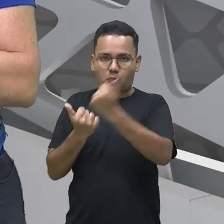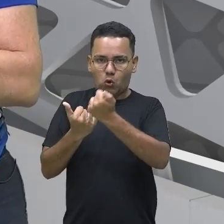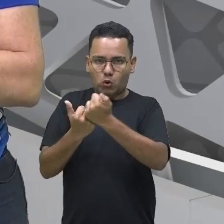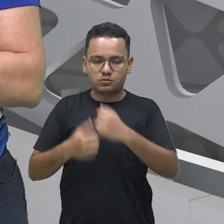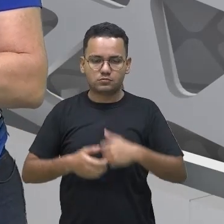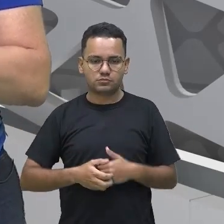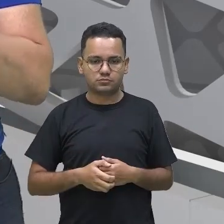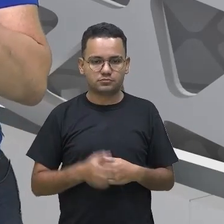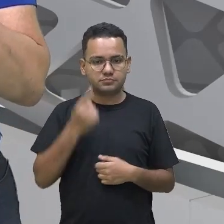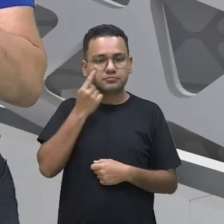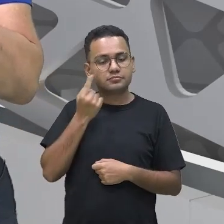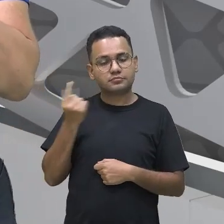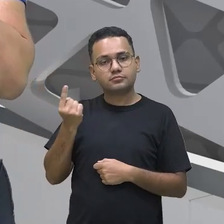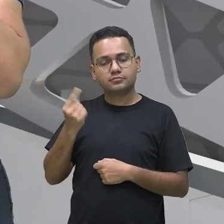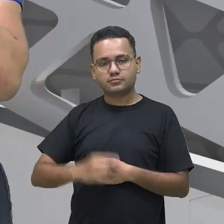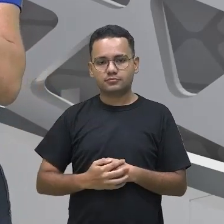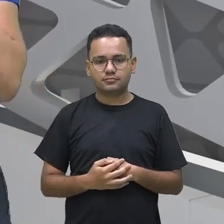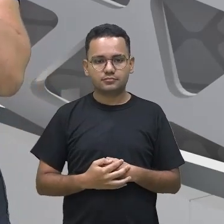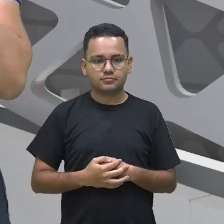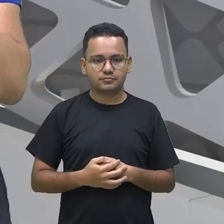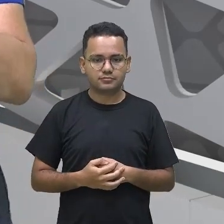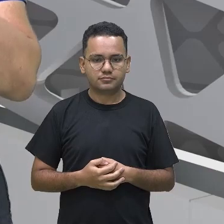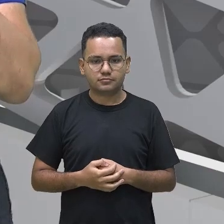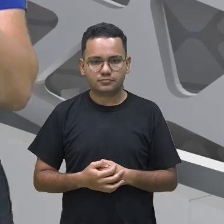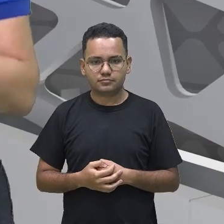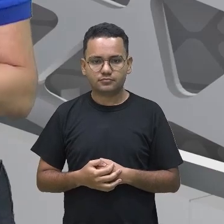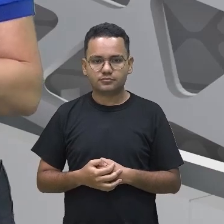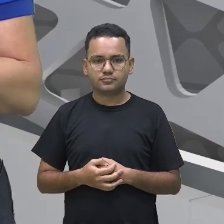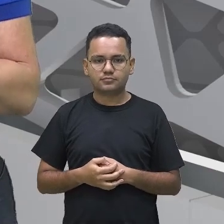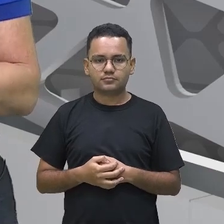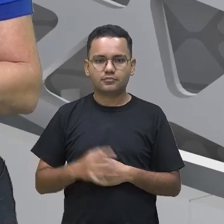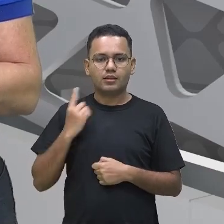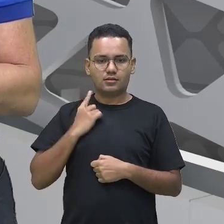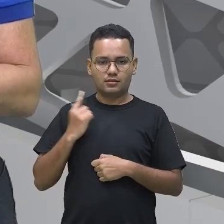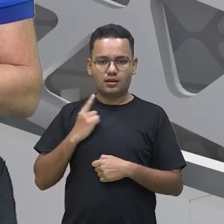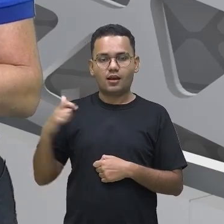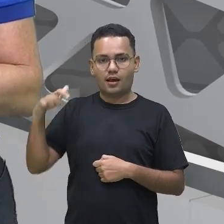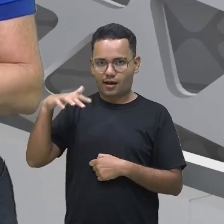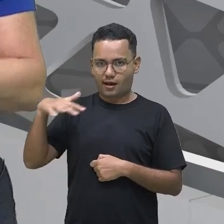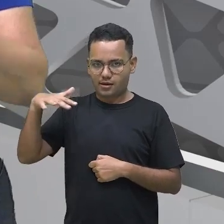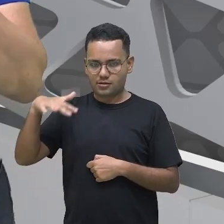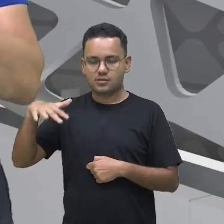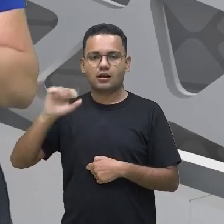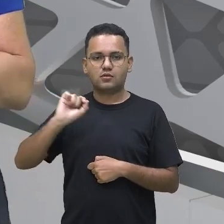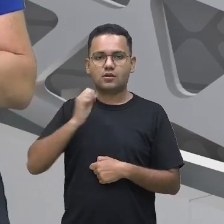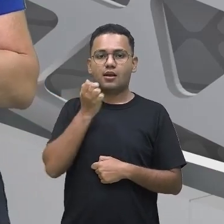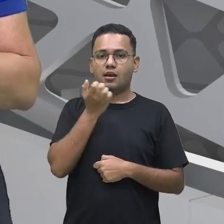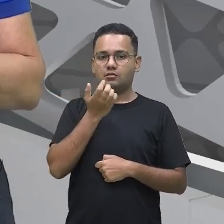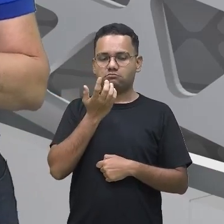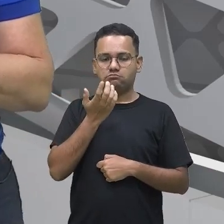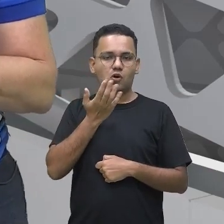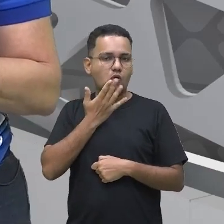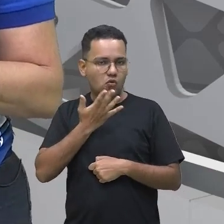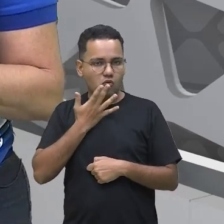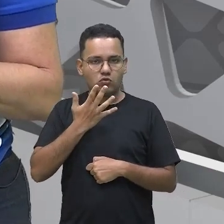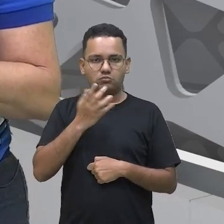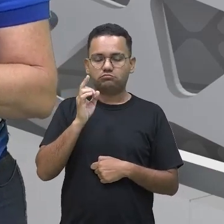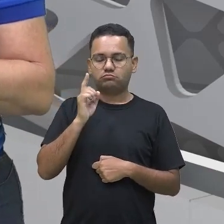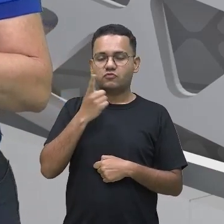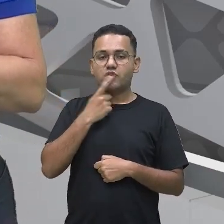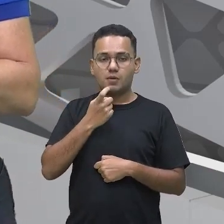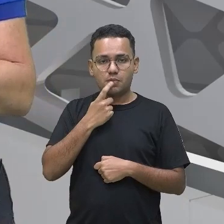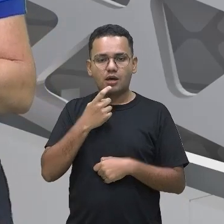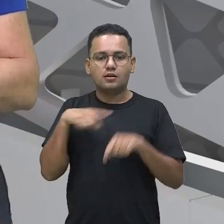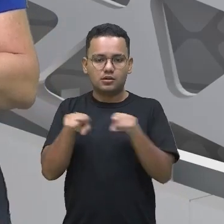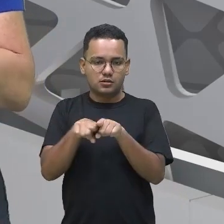final, tem uma legenda que representa o campo vermelho e tem a legenda que representa